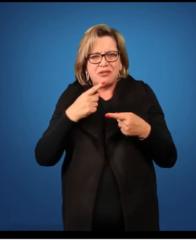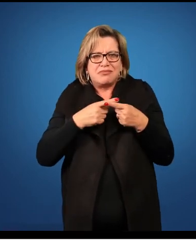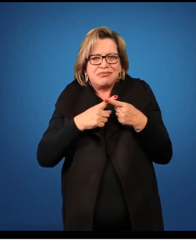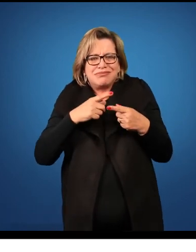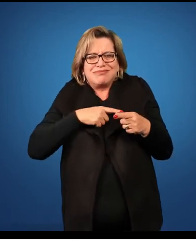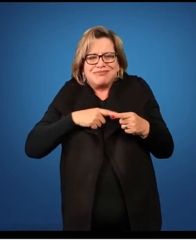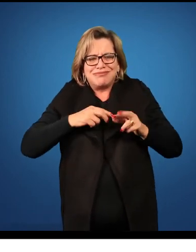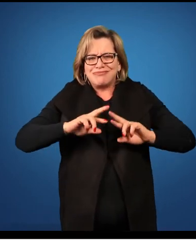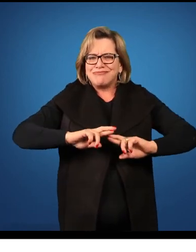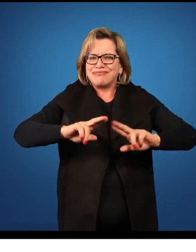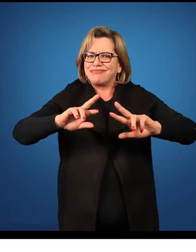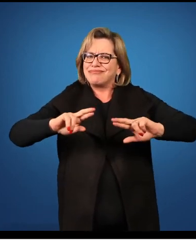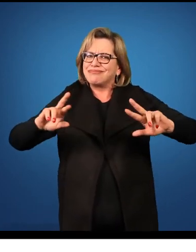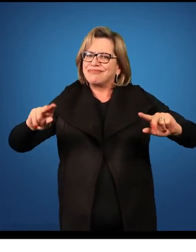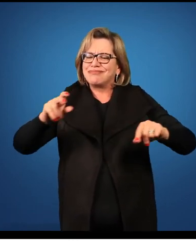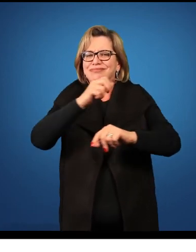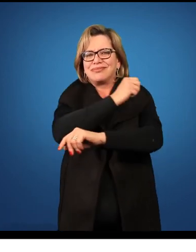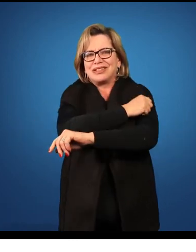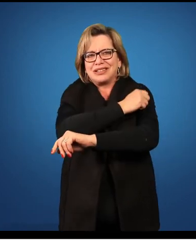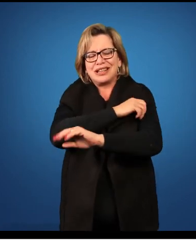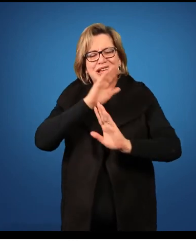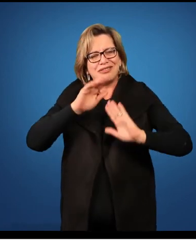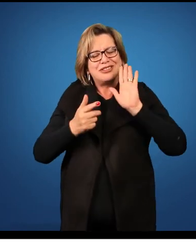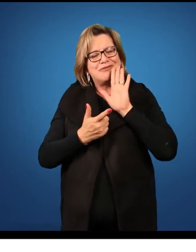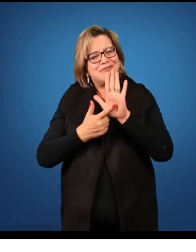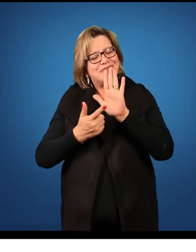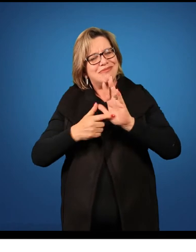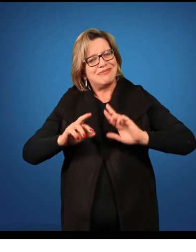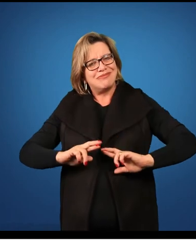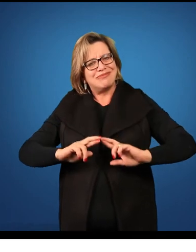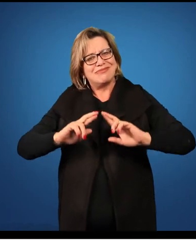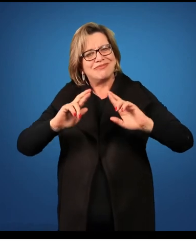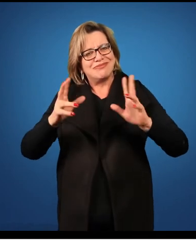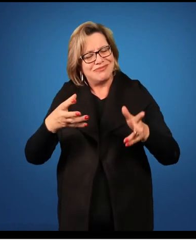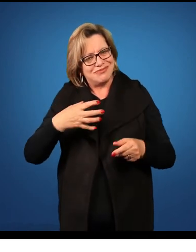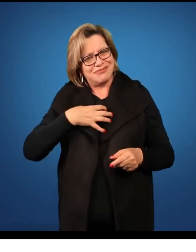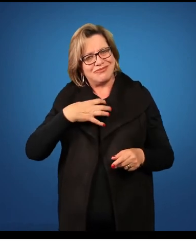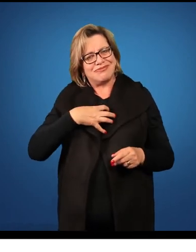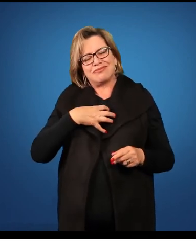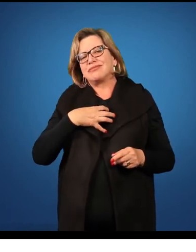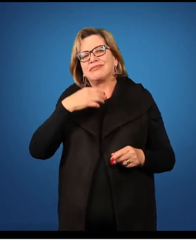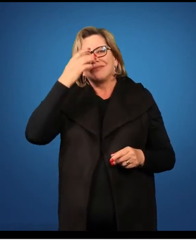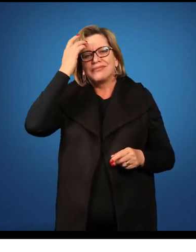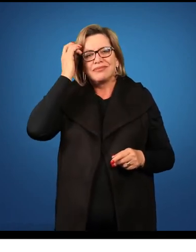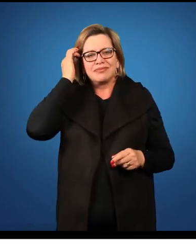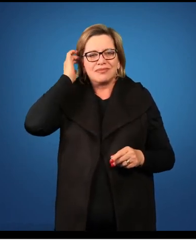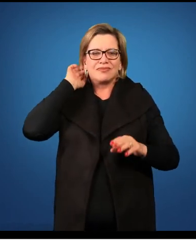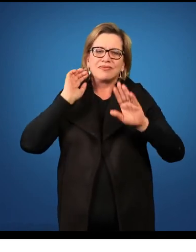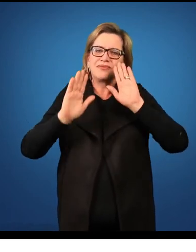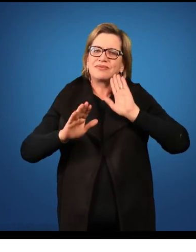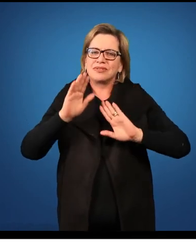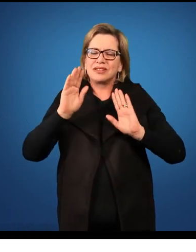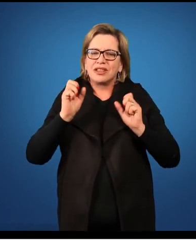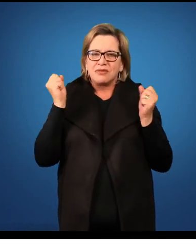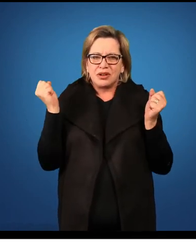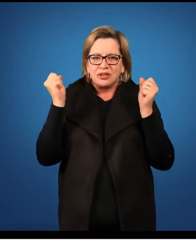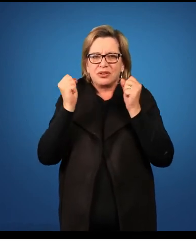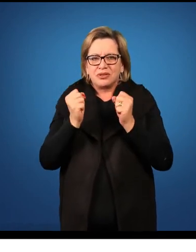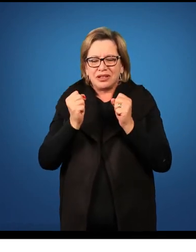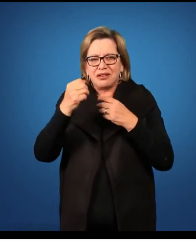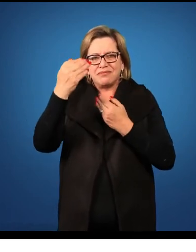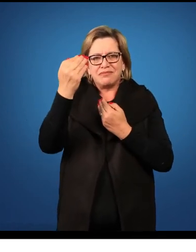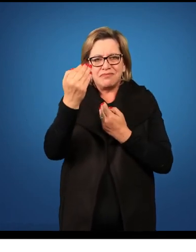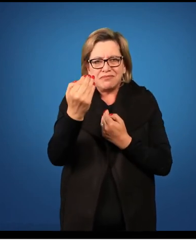grande de alunos, os alunos se expressam de forma diferenciada. Então, em alguns momentos, eu posso utilizar avaliações